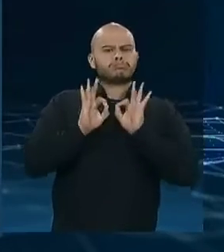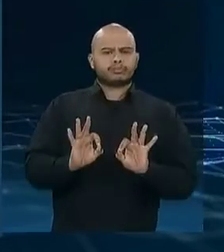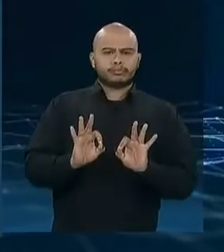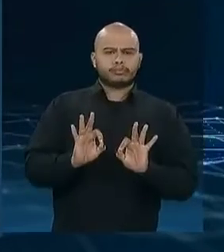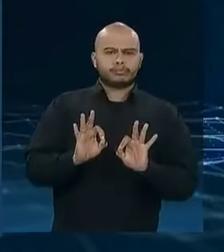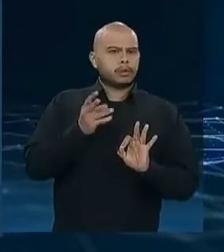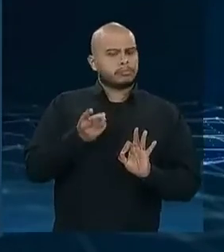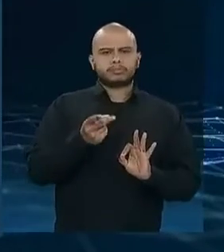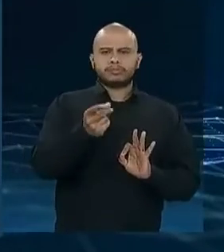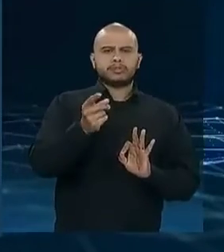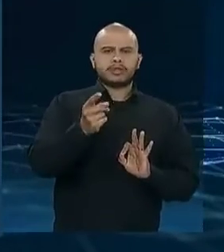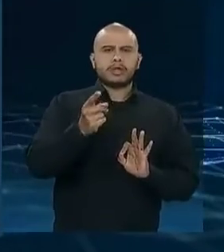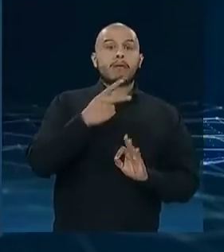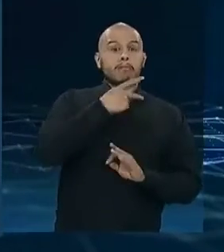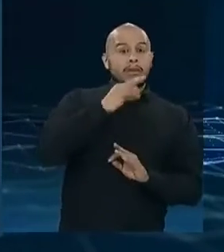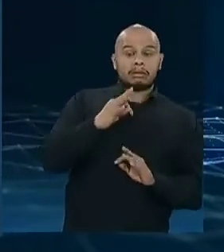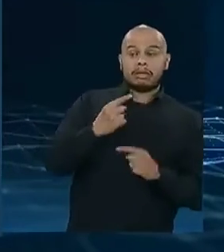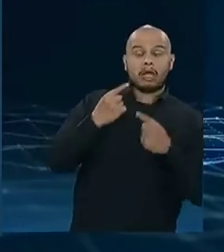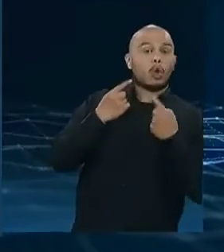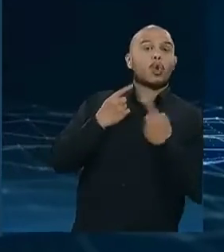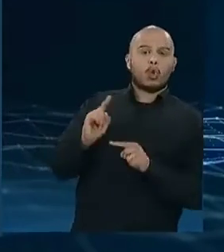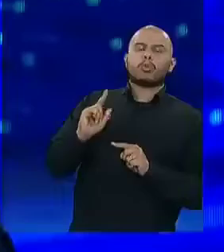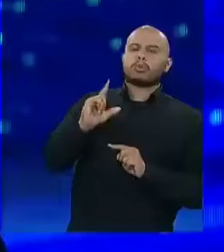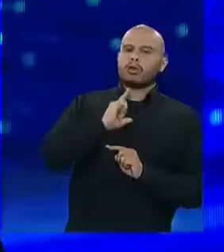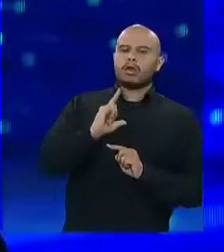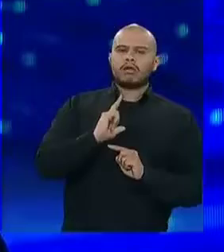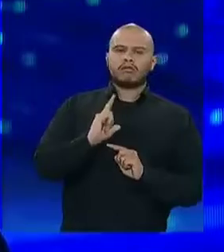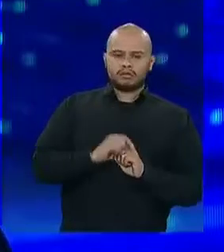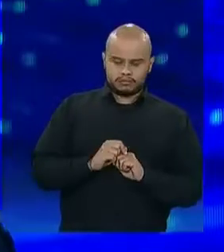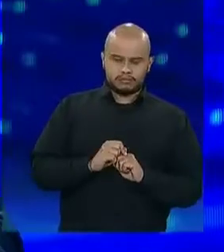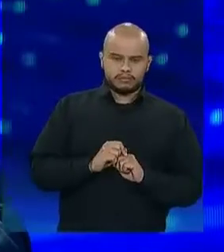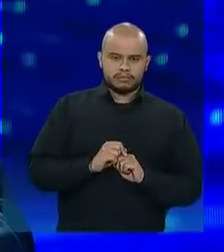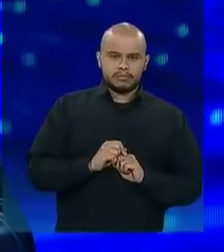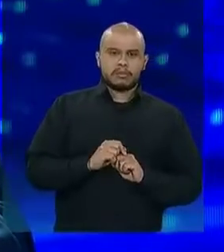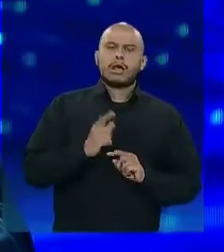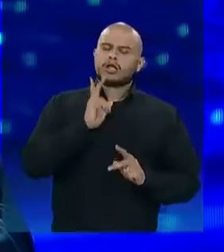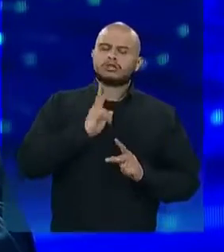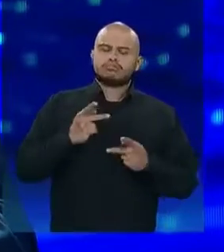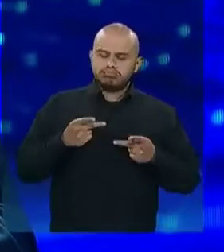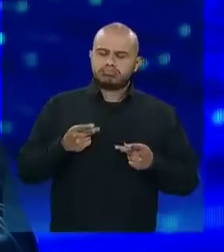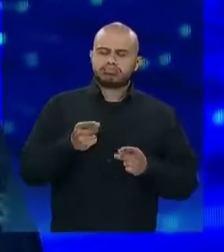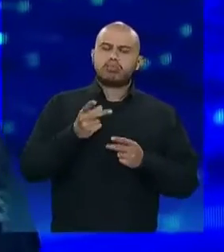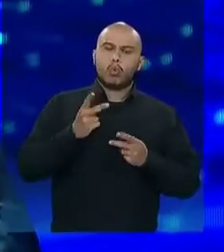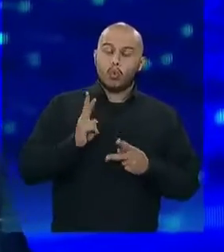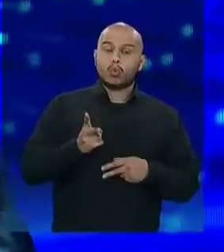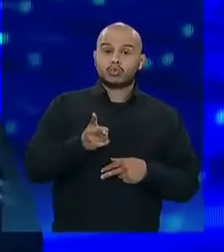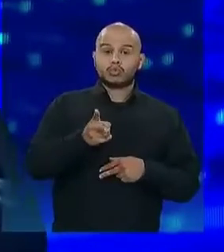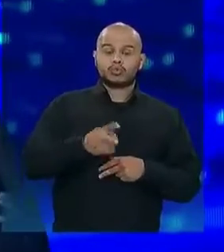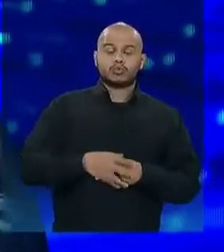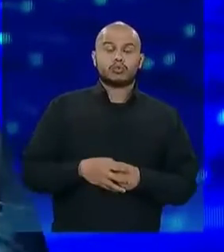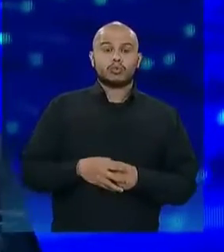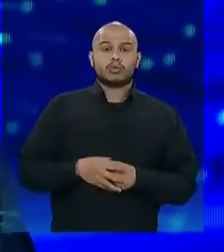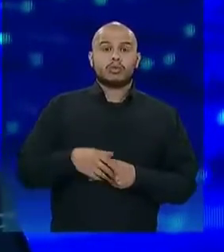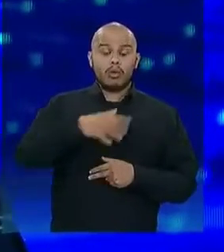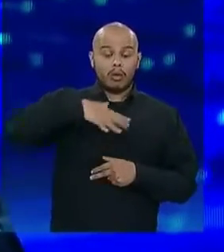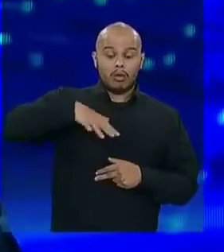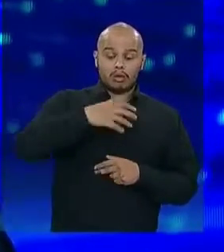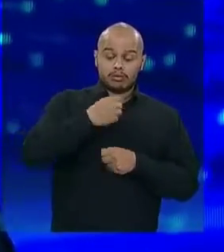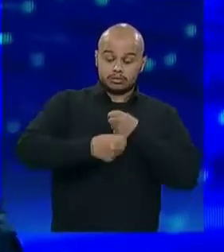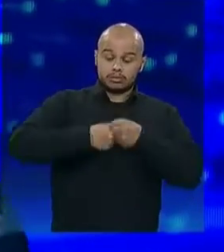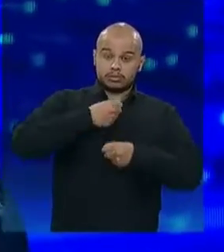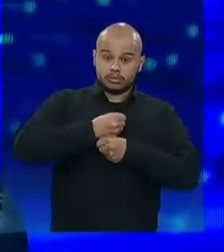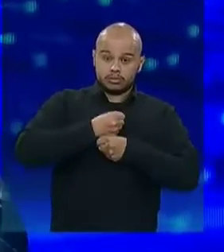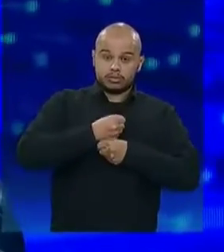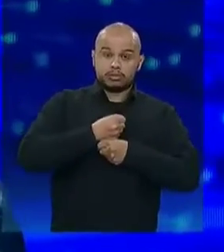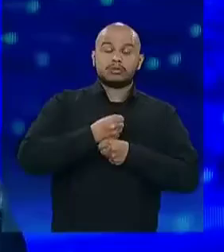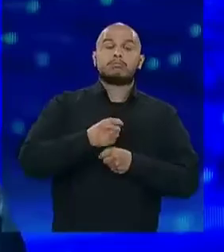contra o voto do PT na Câmara. Ato contínuo, nós, nesse ano, por uma